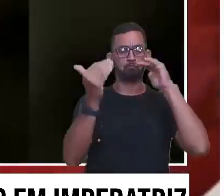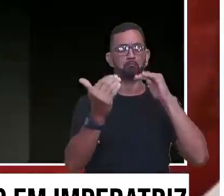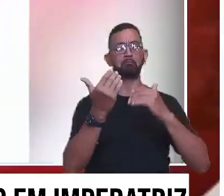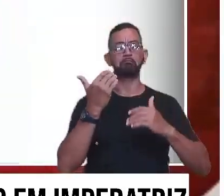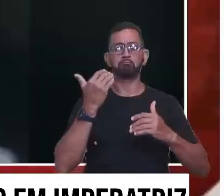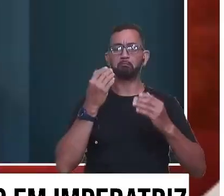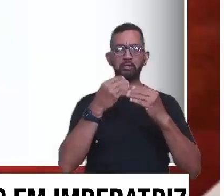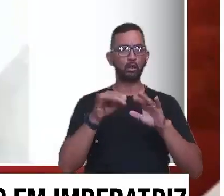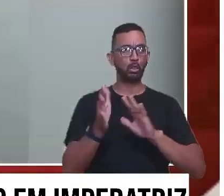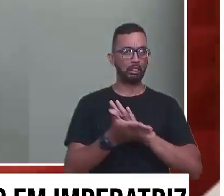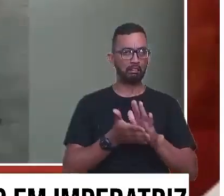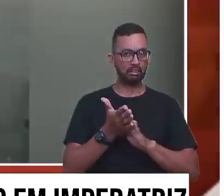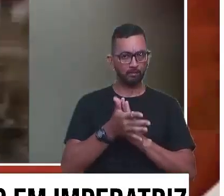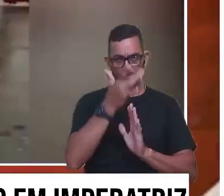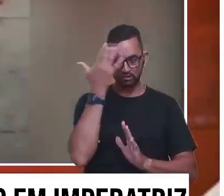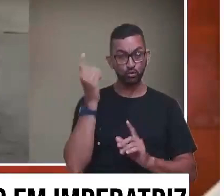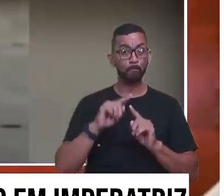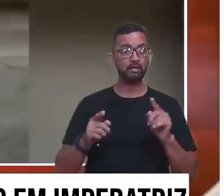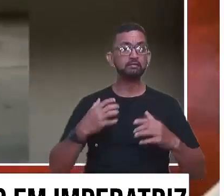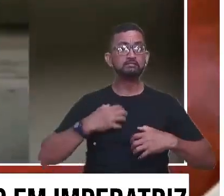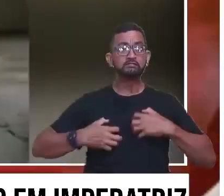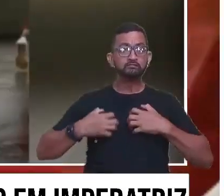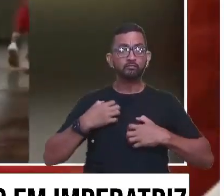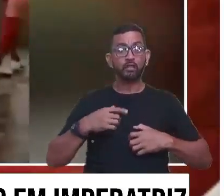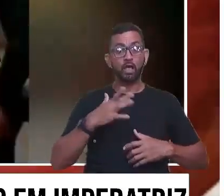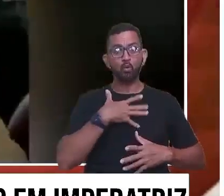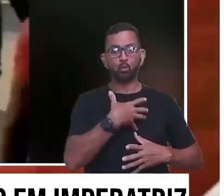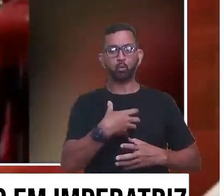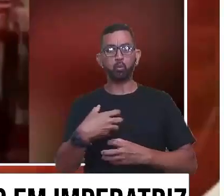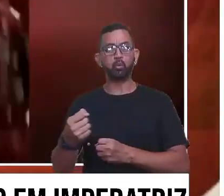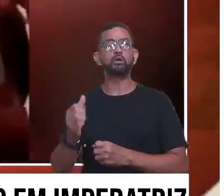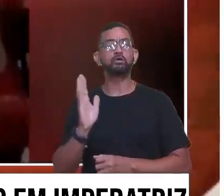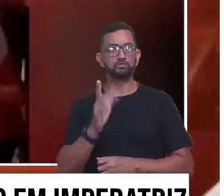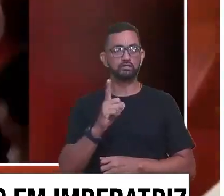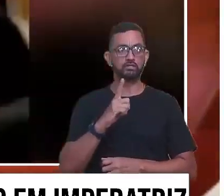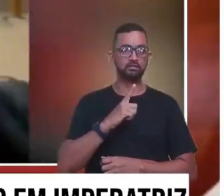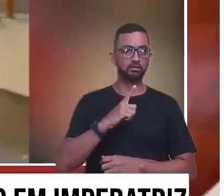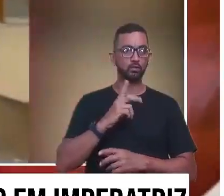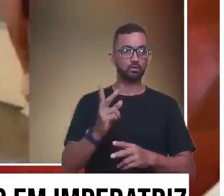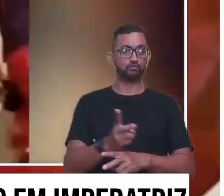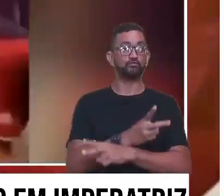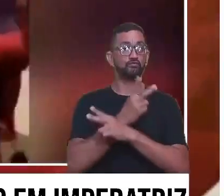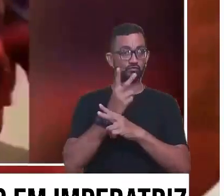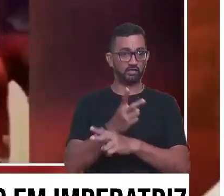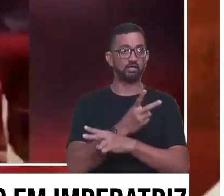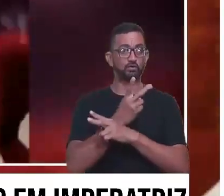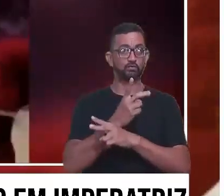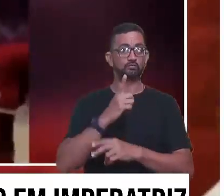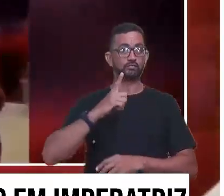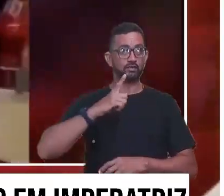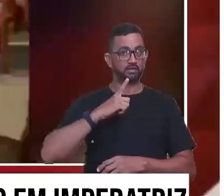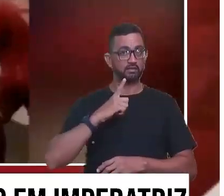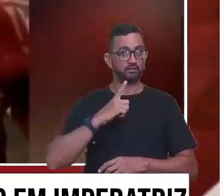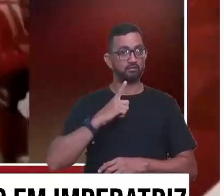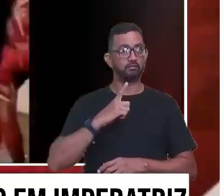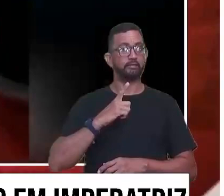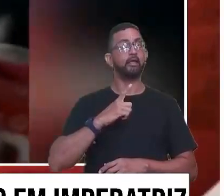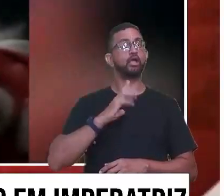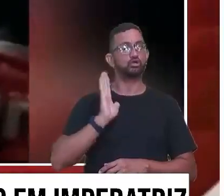de tudo isso. Ninguém ficou ferido, mas é realmente muito desesperador. Eu cheguei a ser arrastada alguns metros pelo vento, eu estava na área